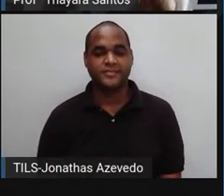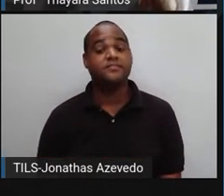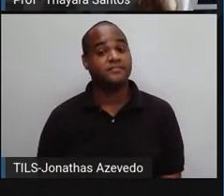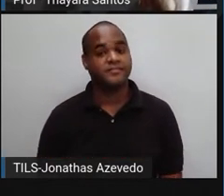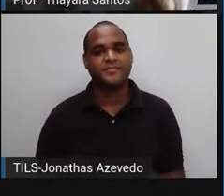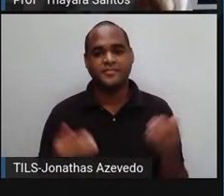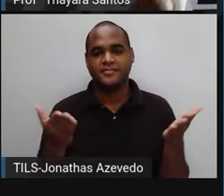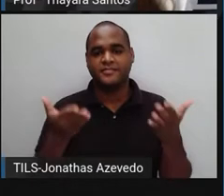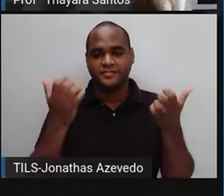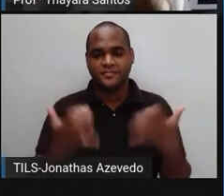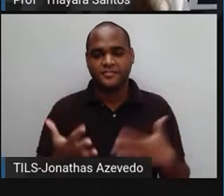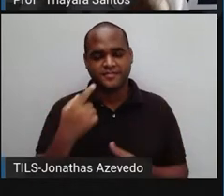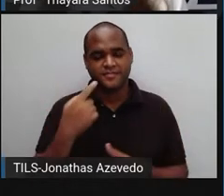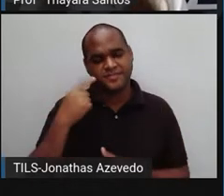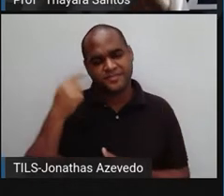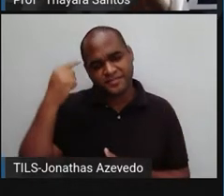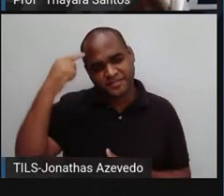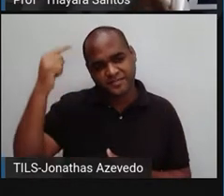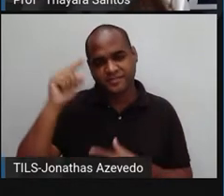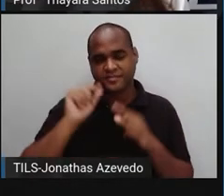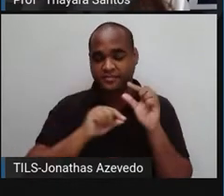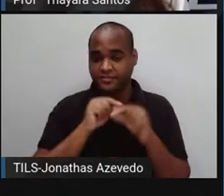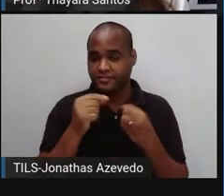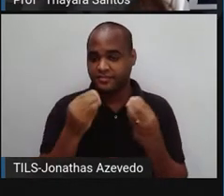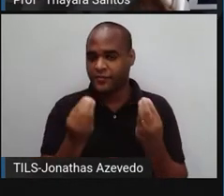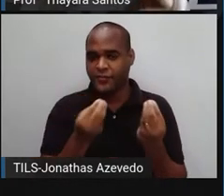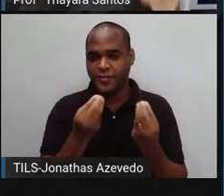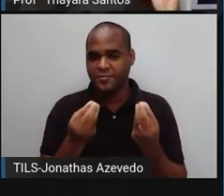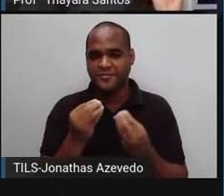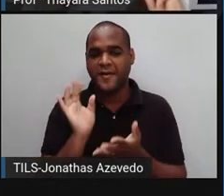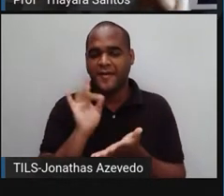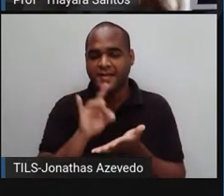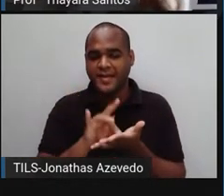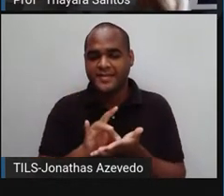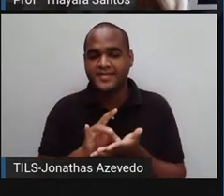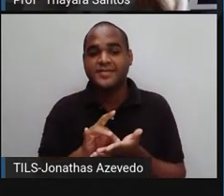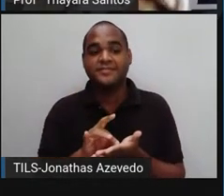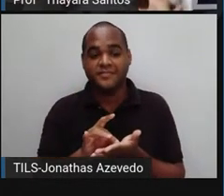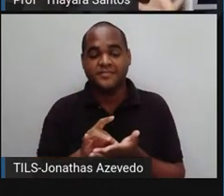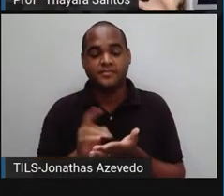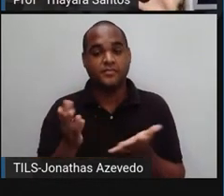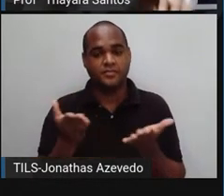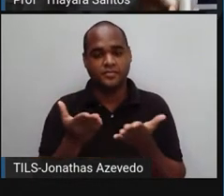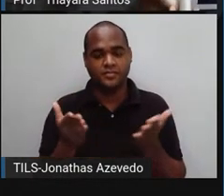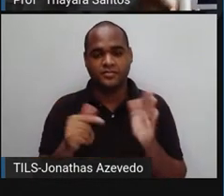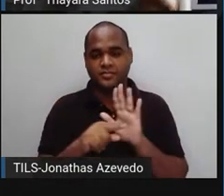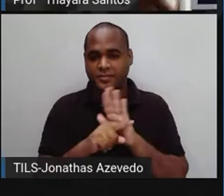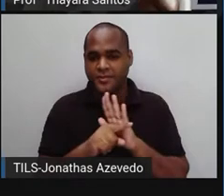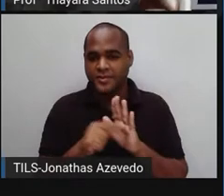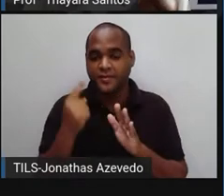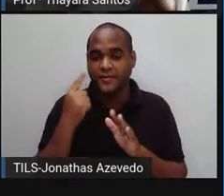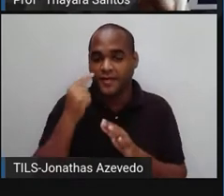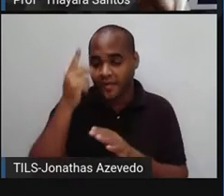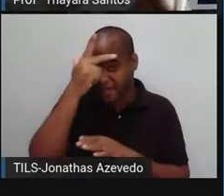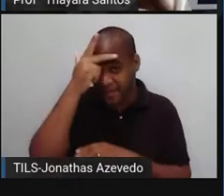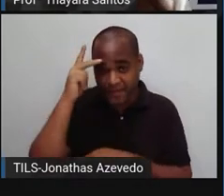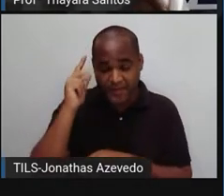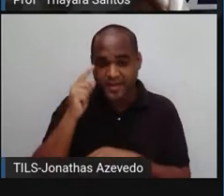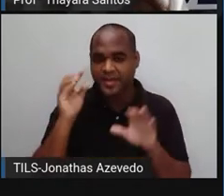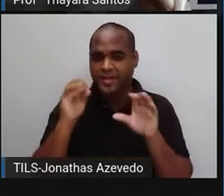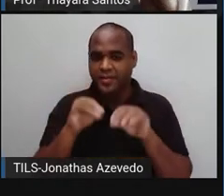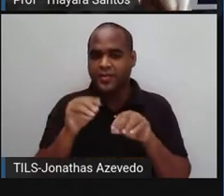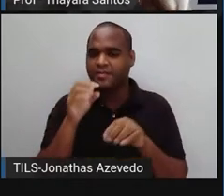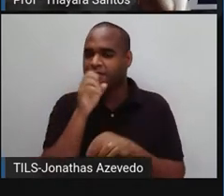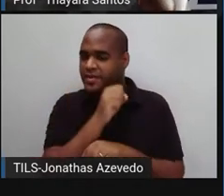Agora, a gente vai ter uma ideia de como isso acontece na prática. Então, nesse vídeo daí, a pessoa colocou, vocês vão ver que está bem